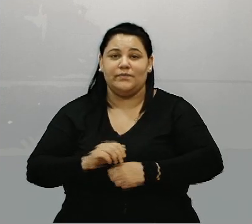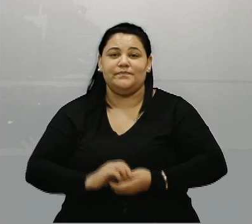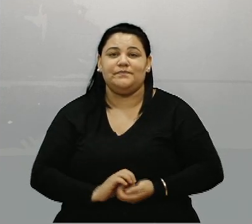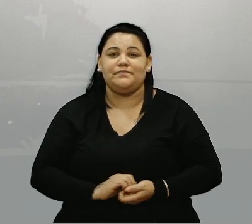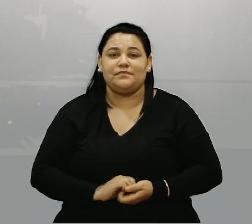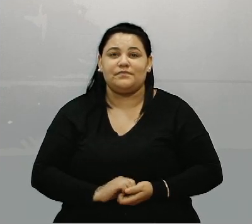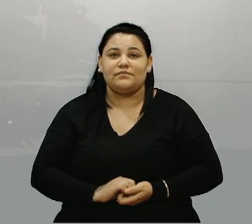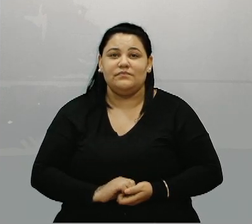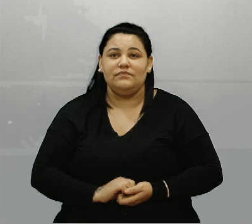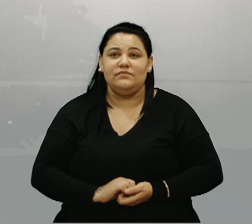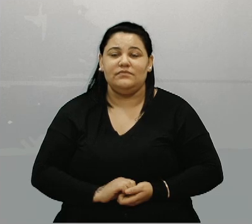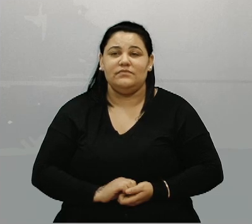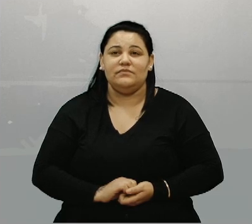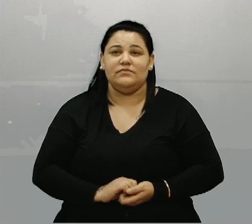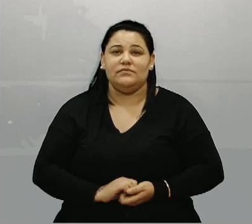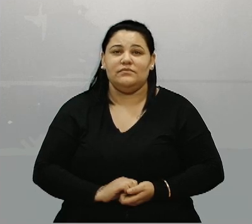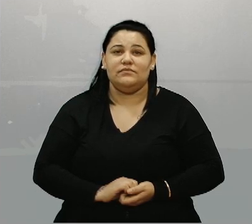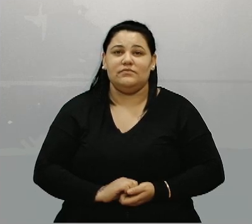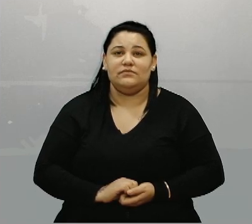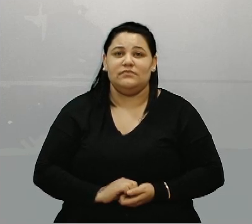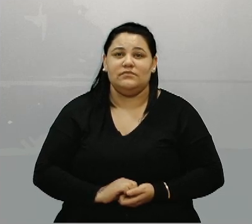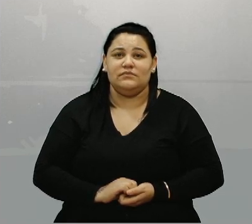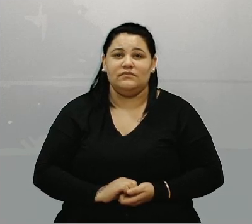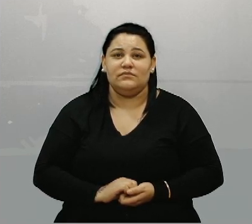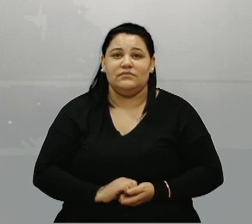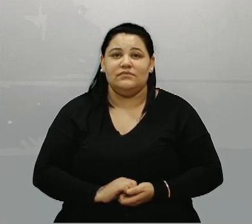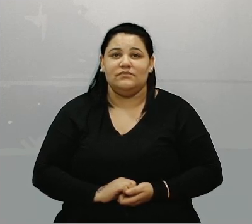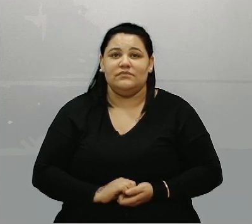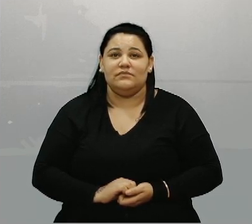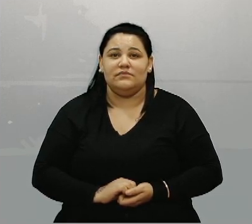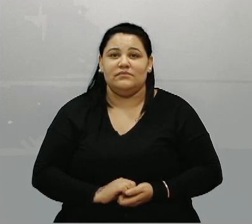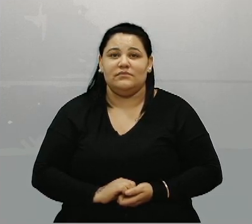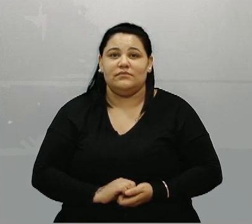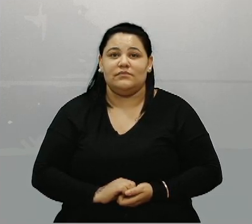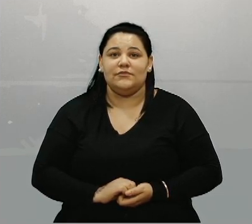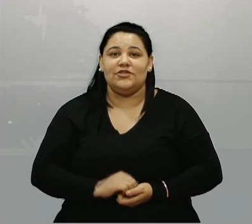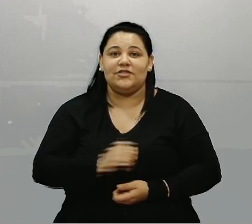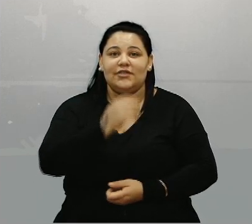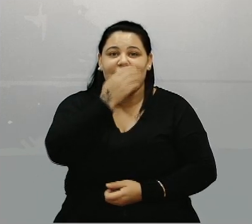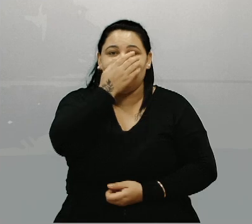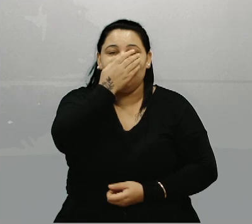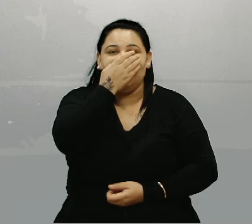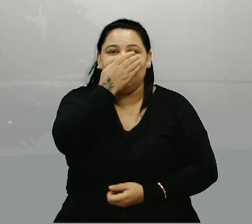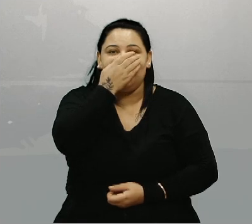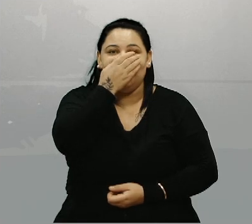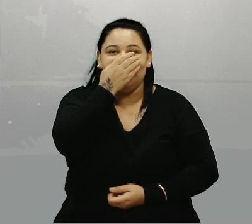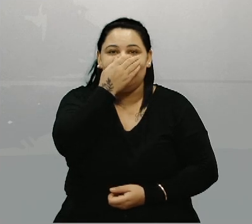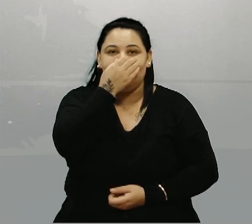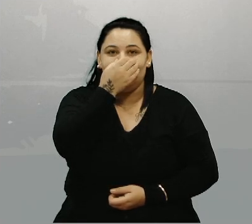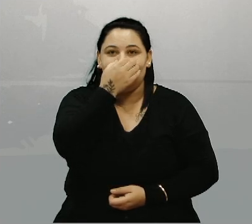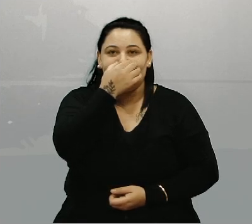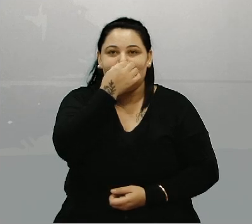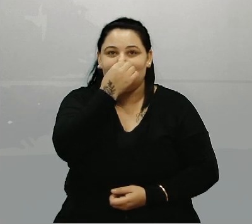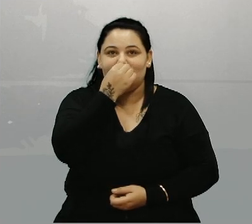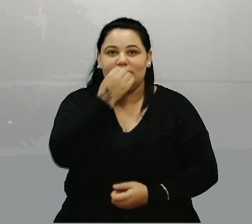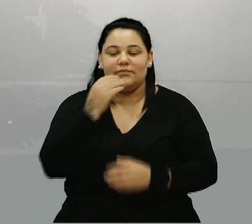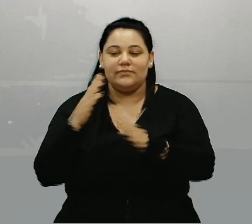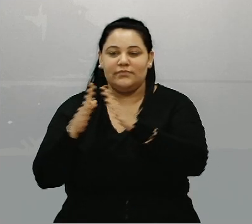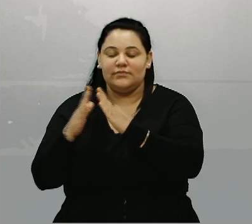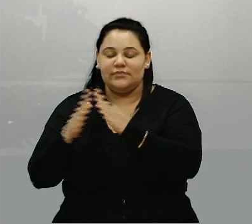Terceirizar o Wi-Fi também é ruim. Lá de Santarém, a rua. Um buraco na casa de um morador